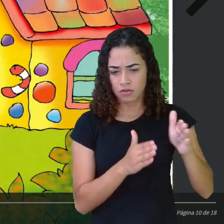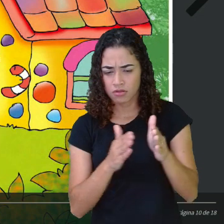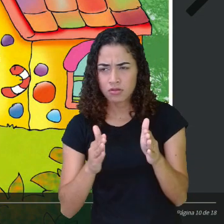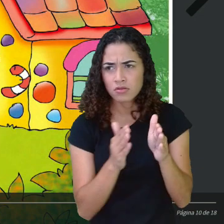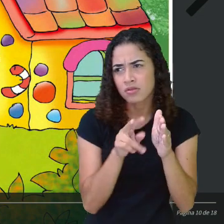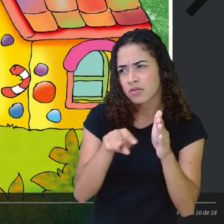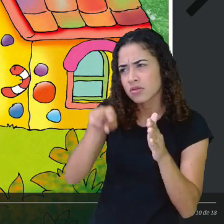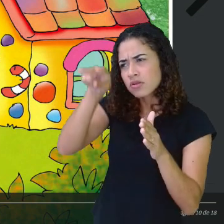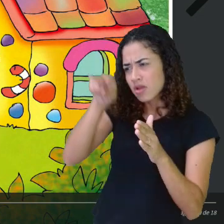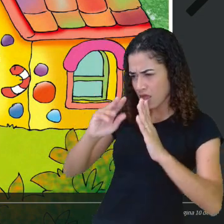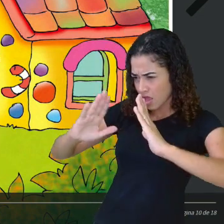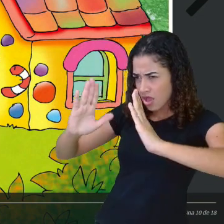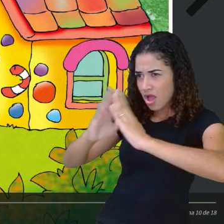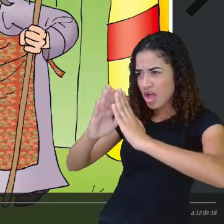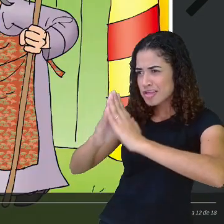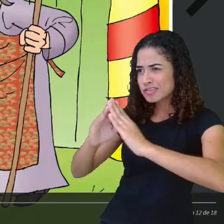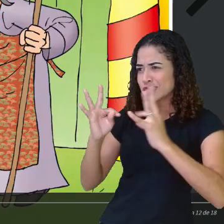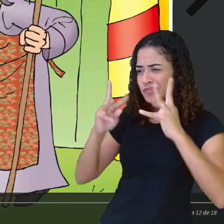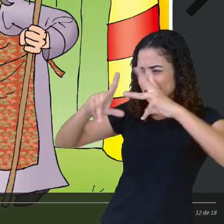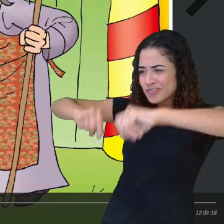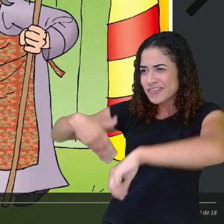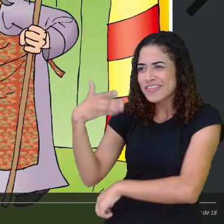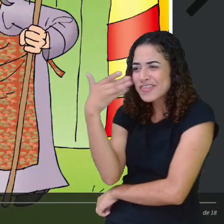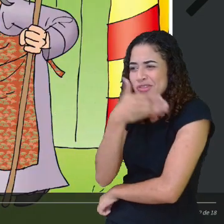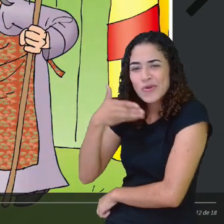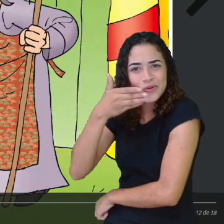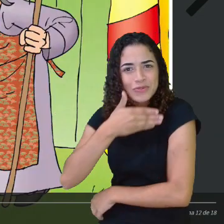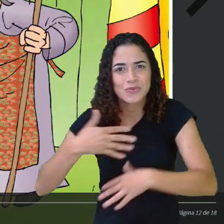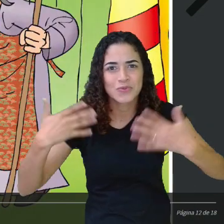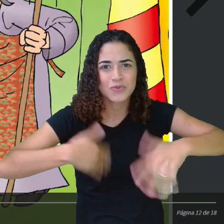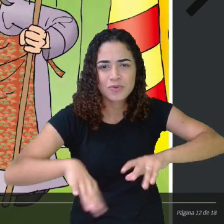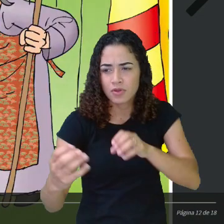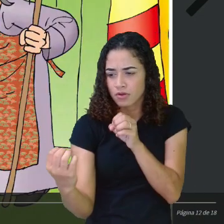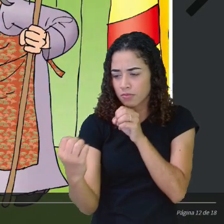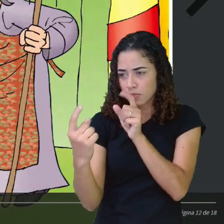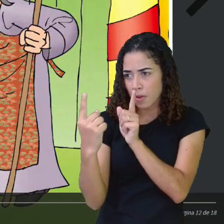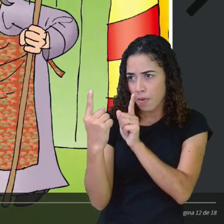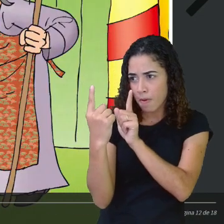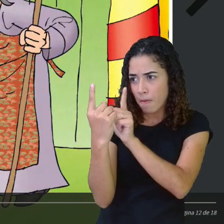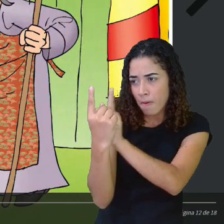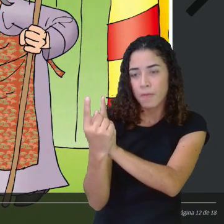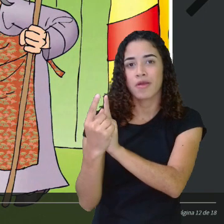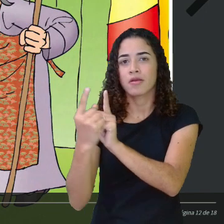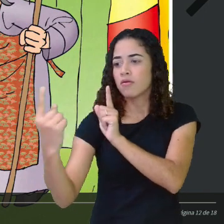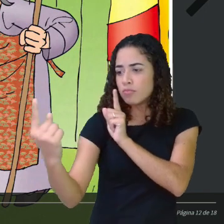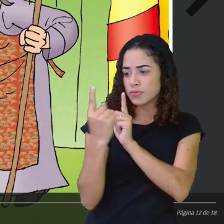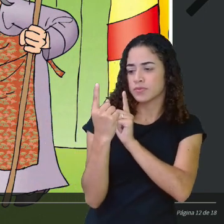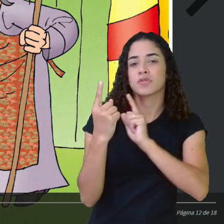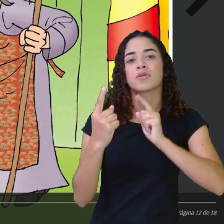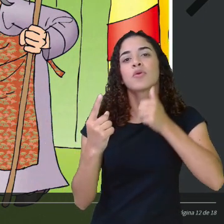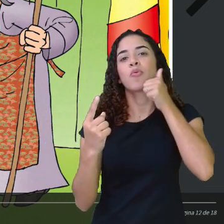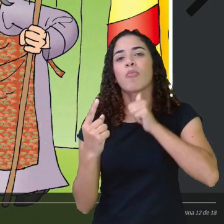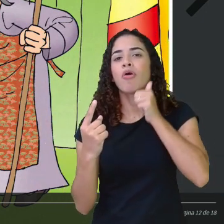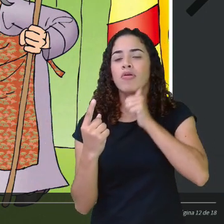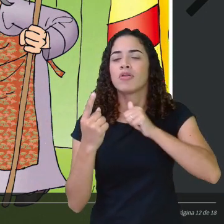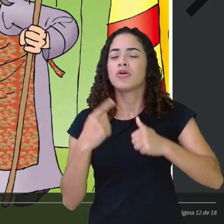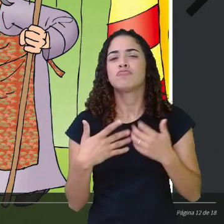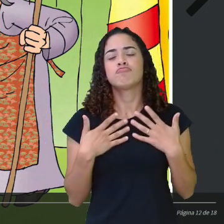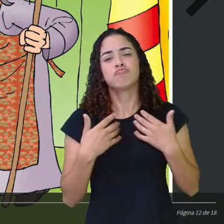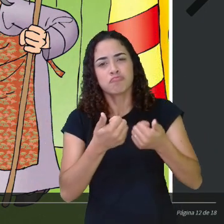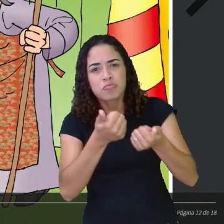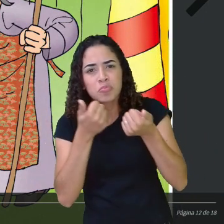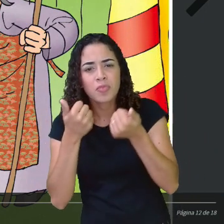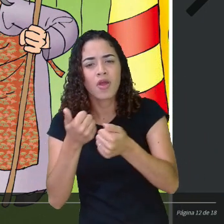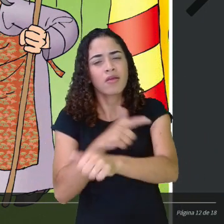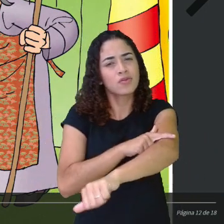viram uma casa feita de doces. Quando se aproximaram, apareceu uma senhora muito gentil, que lhes